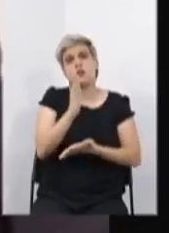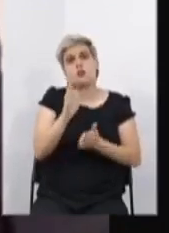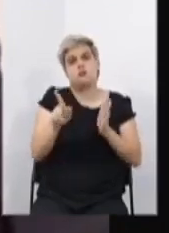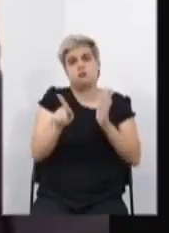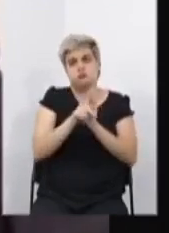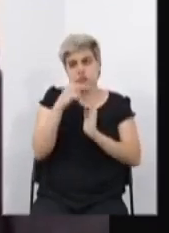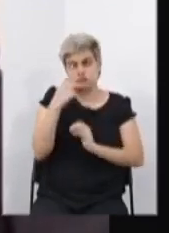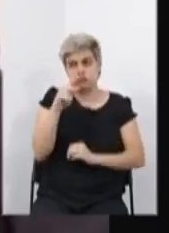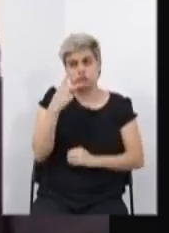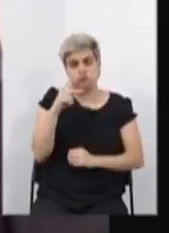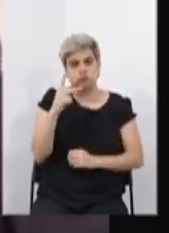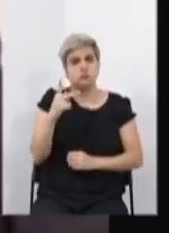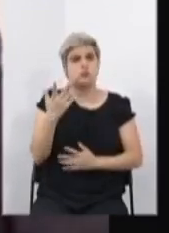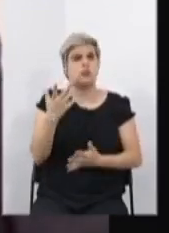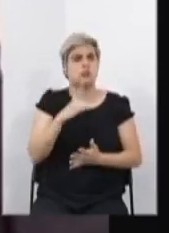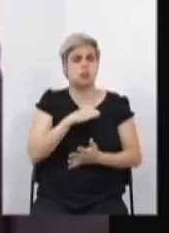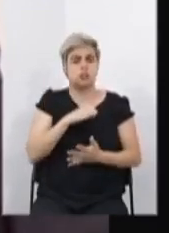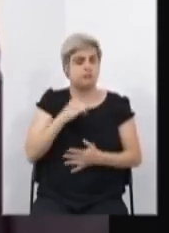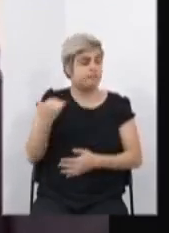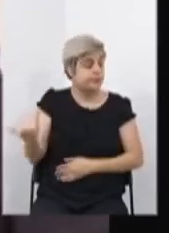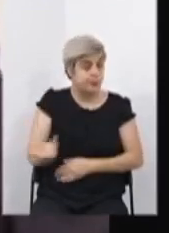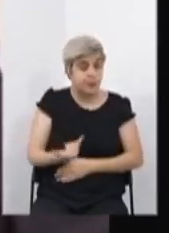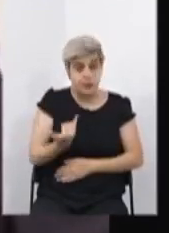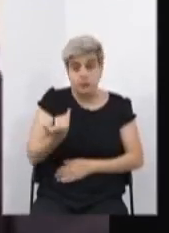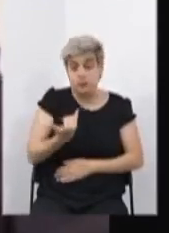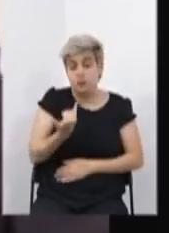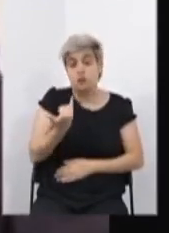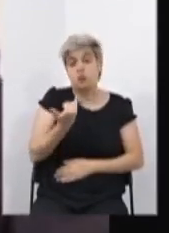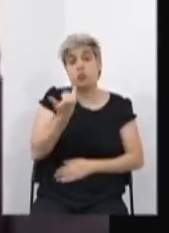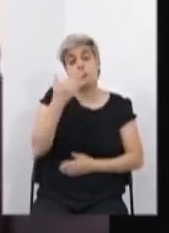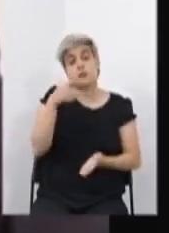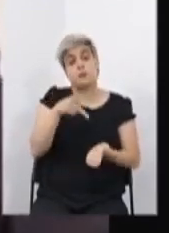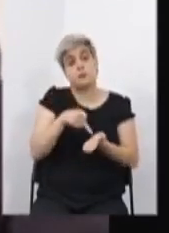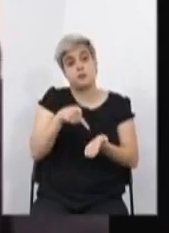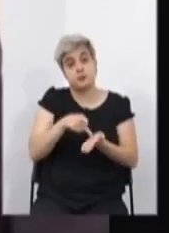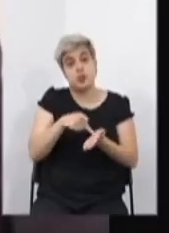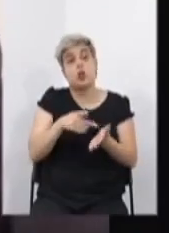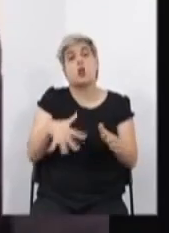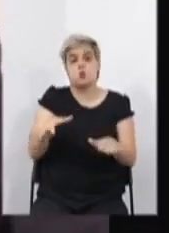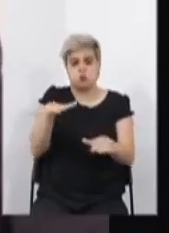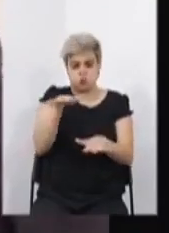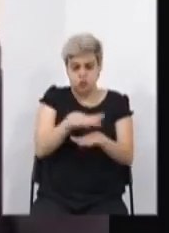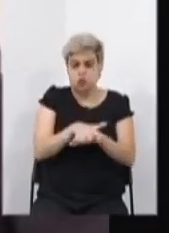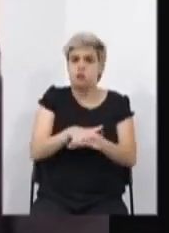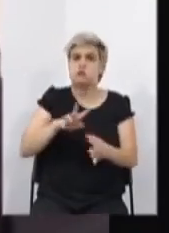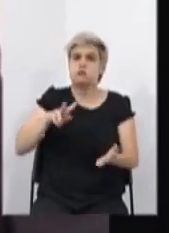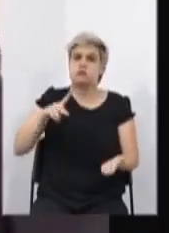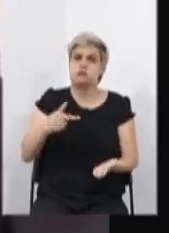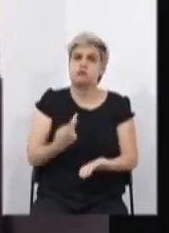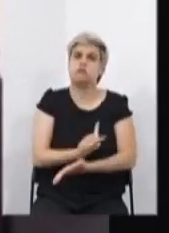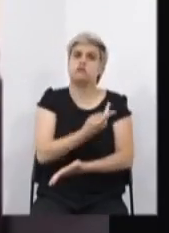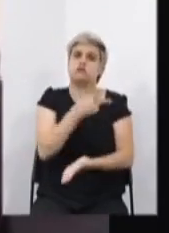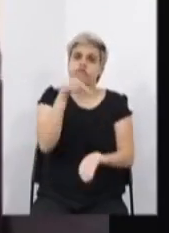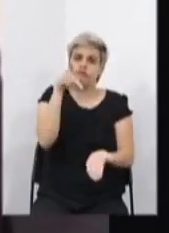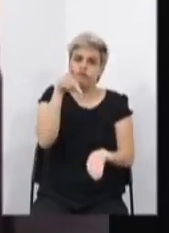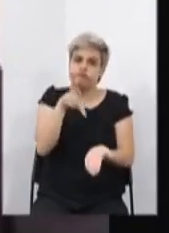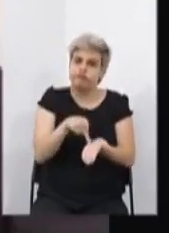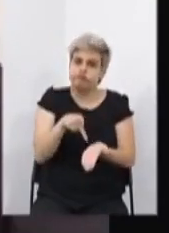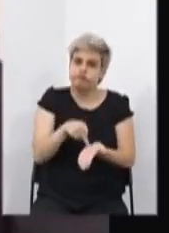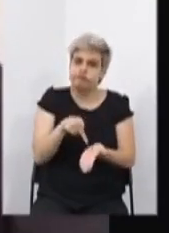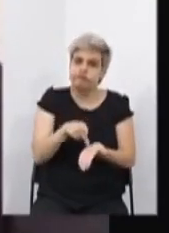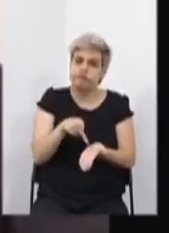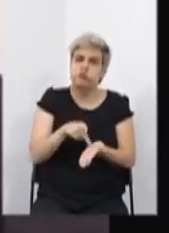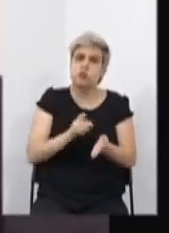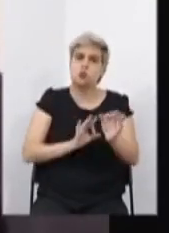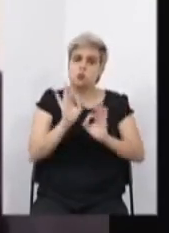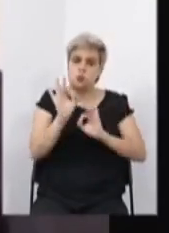autoria de grande relevância, que de fato há uma inclusão mesmo, real, verdadeira, através